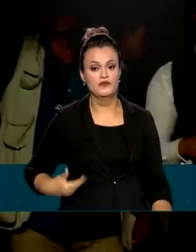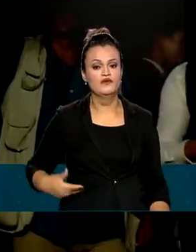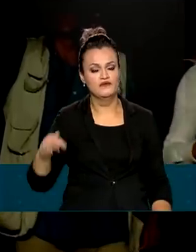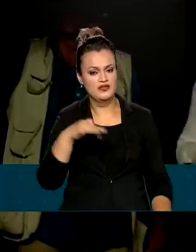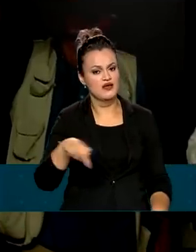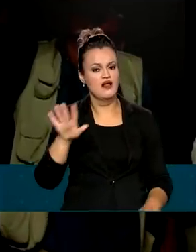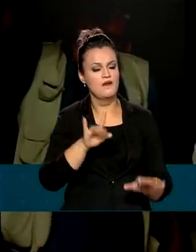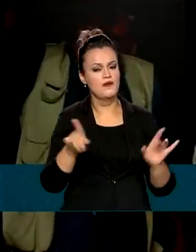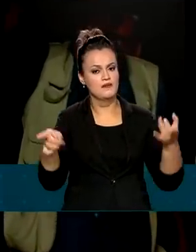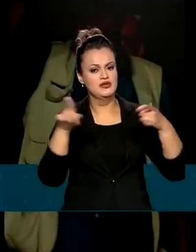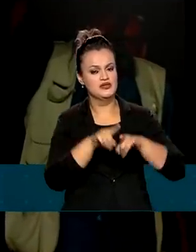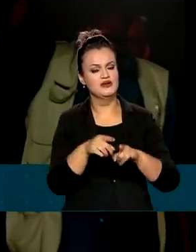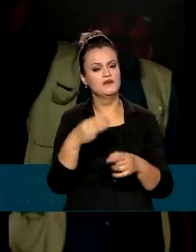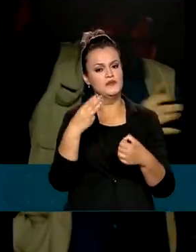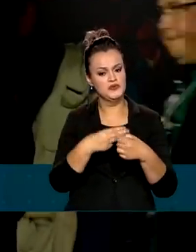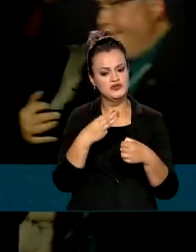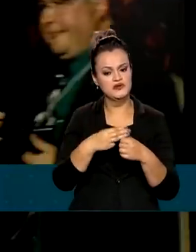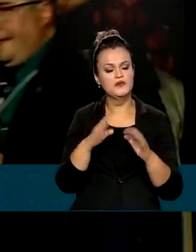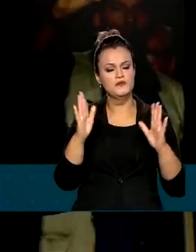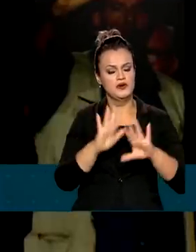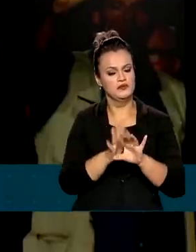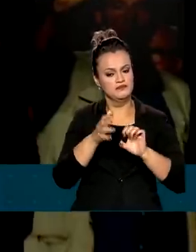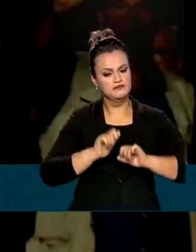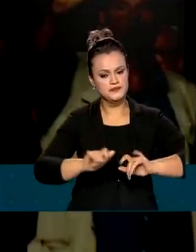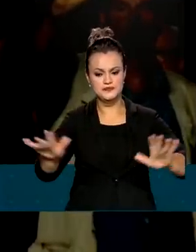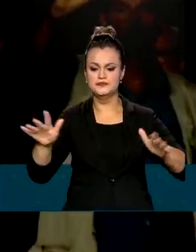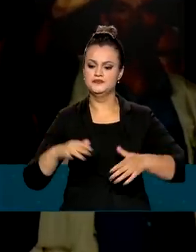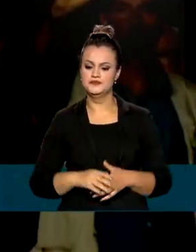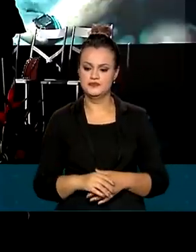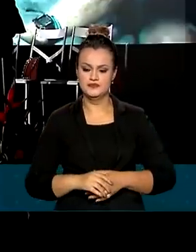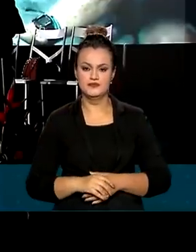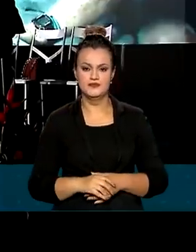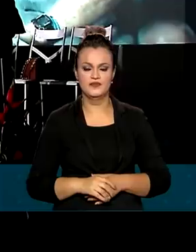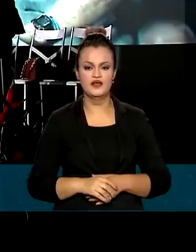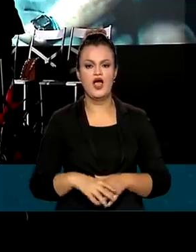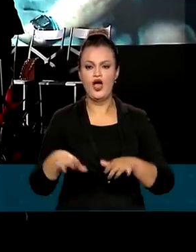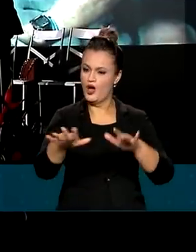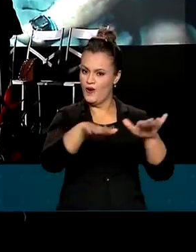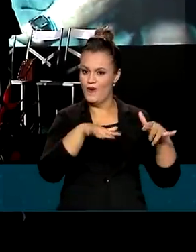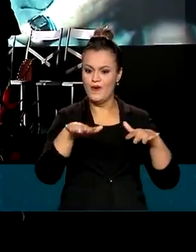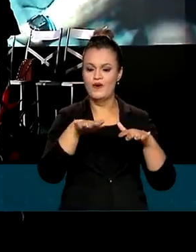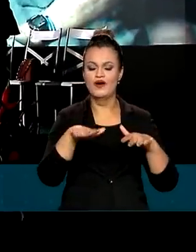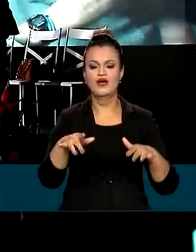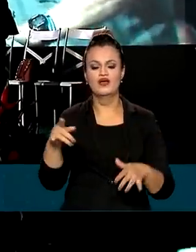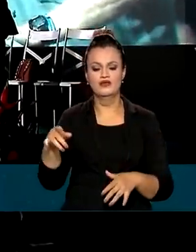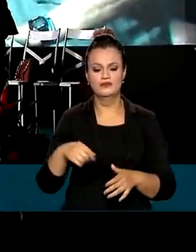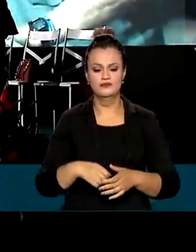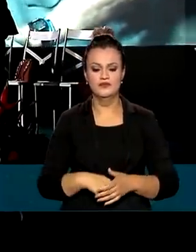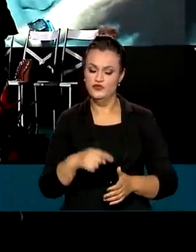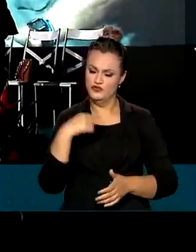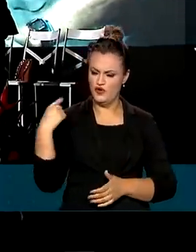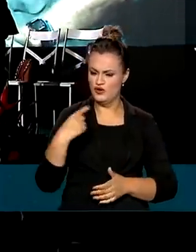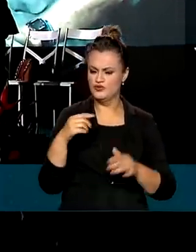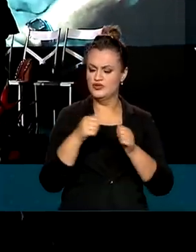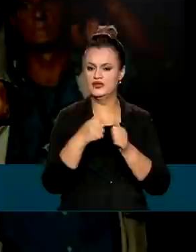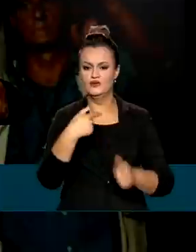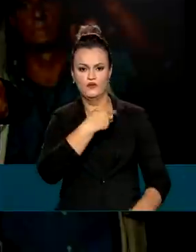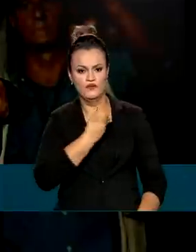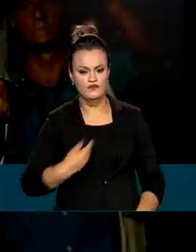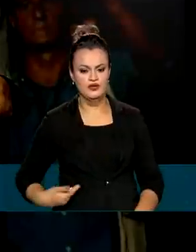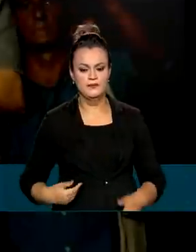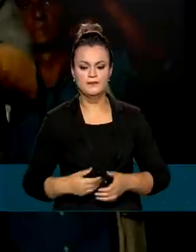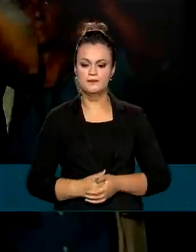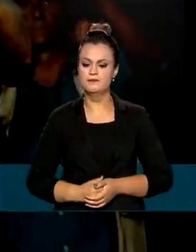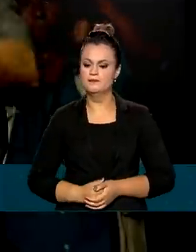em parceria com os municípios durante a pandemia da Covid-19. Cada vez mais em nosso governo, nós levamos as